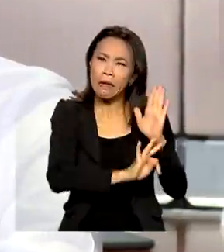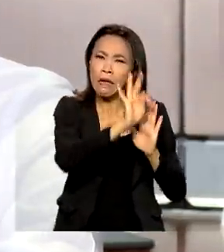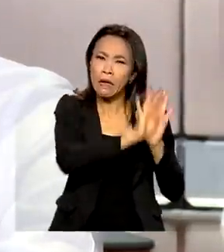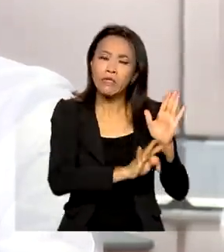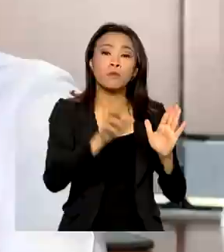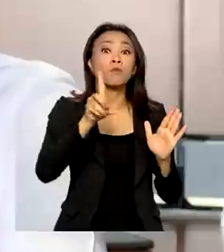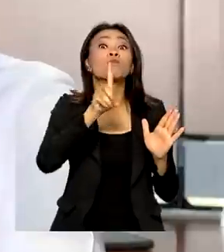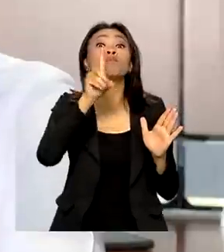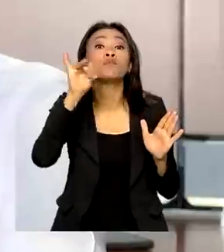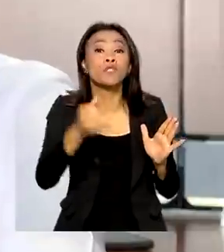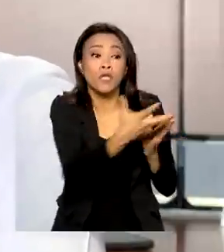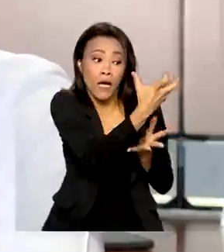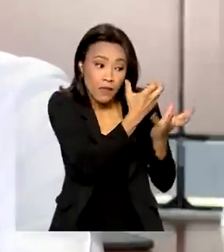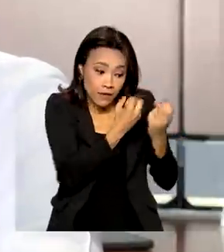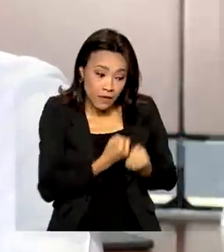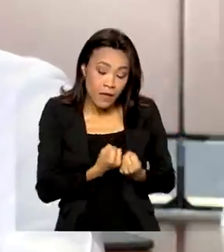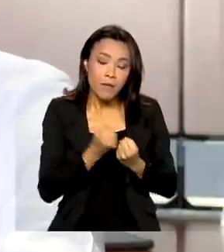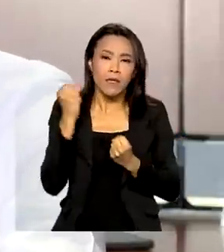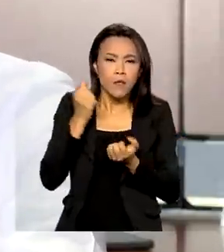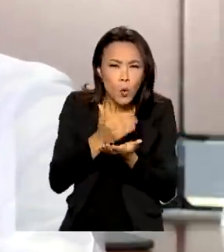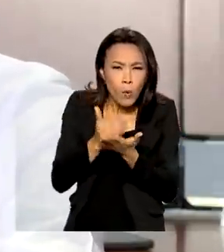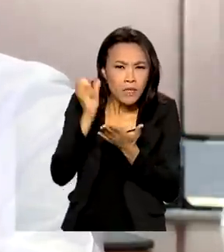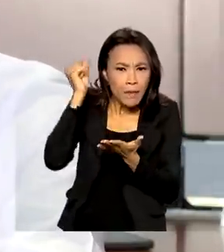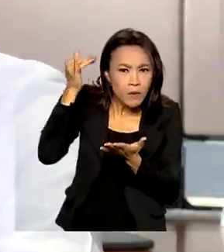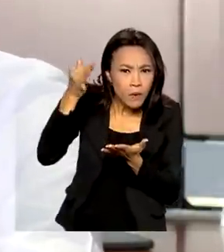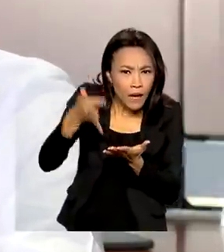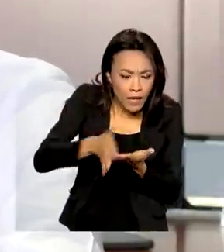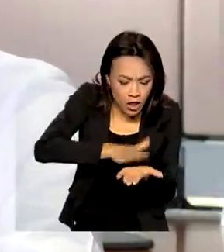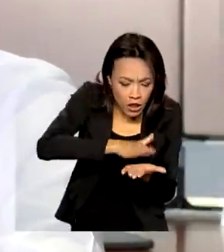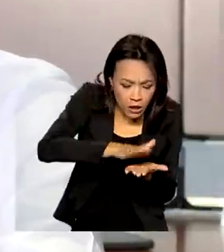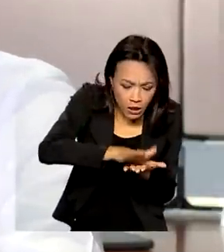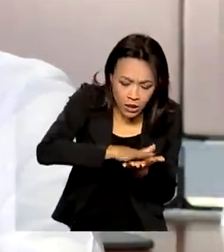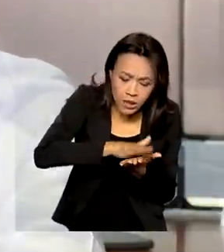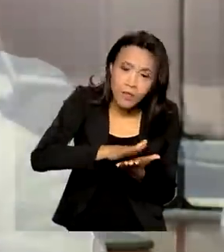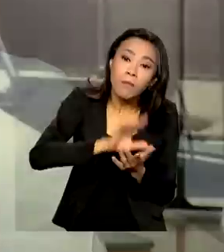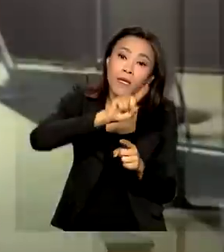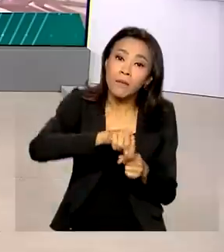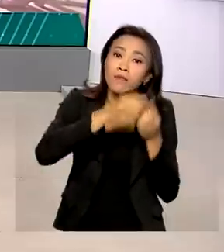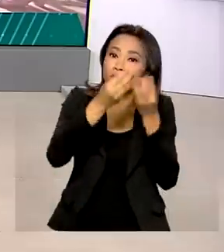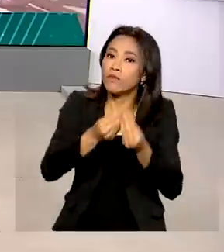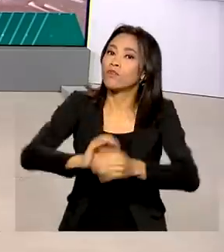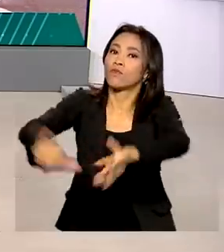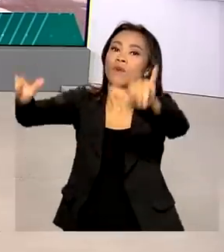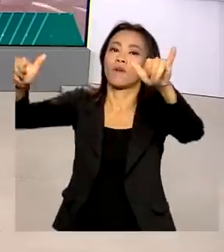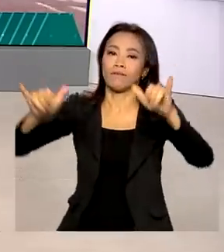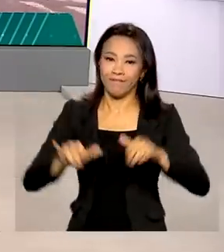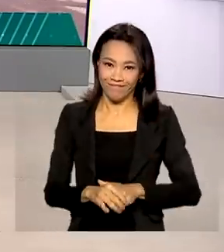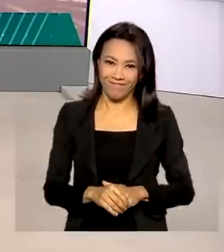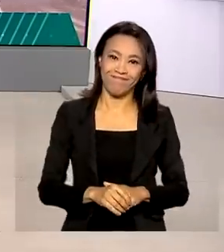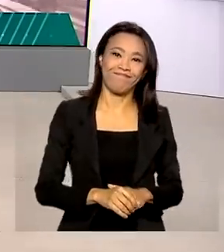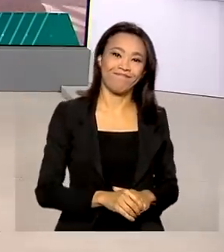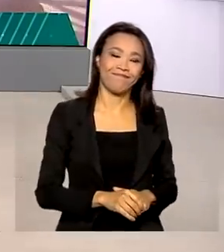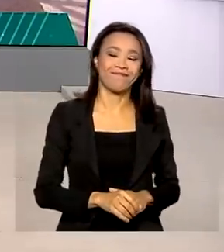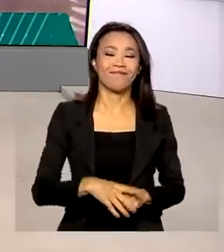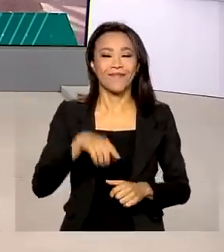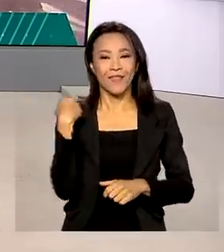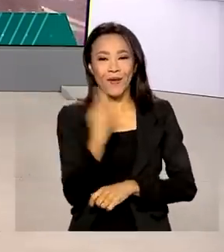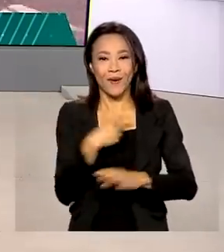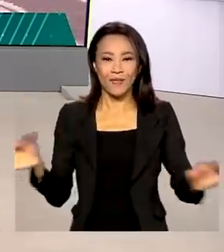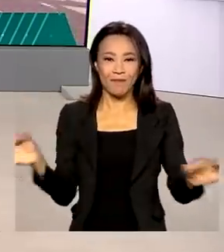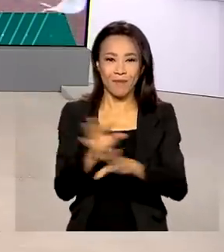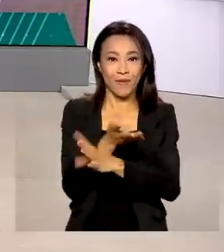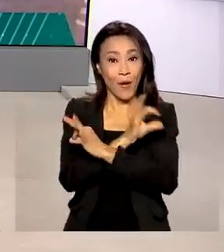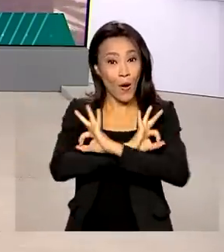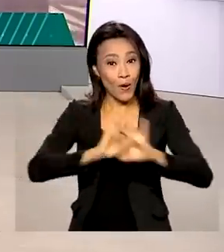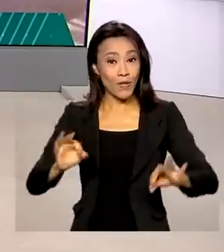por dia. No início da madrugada, gente tem então a edição já pronta para publicar. A gente fica por aqui, uma